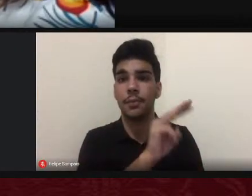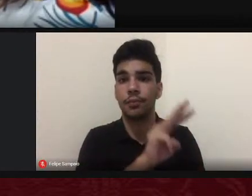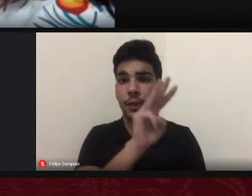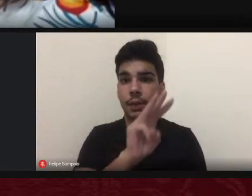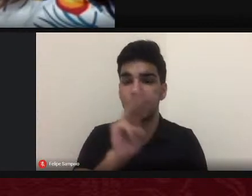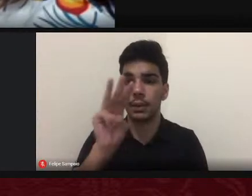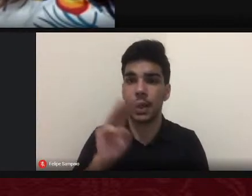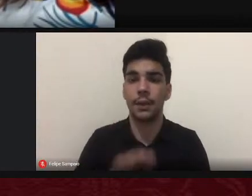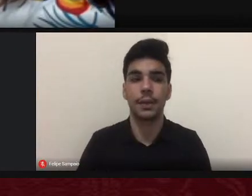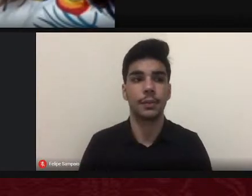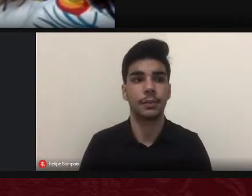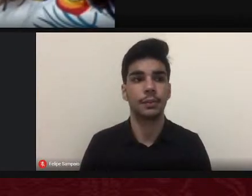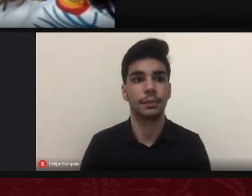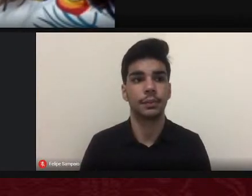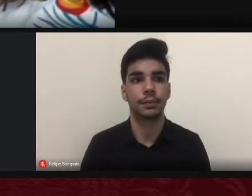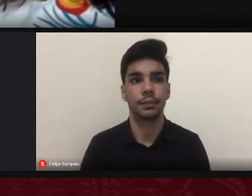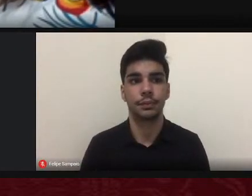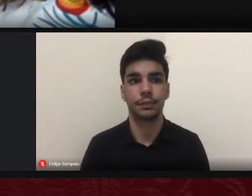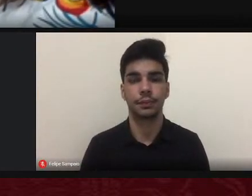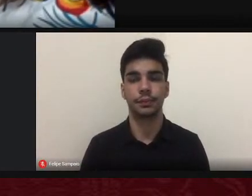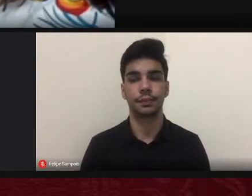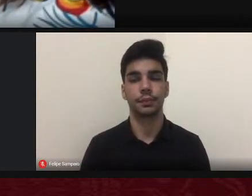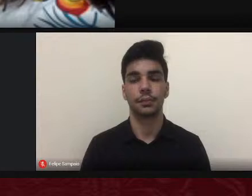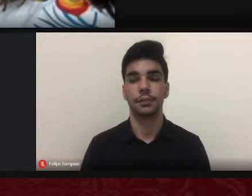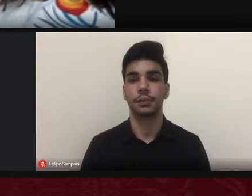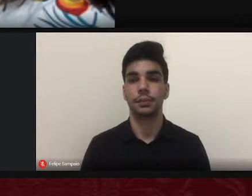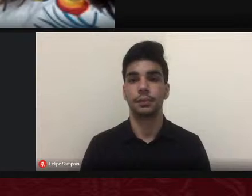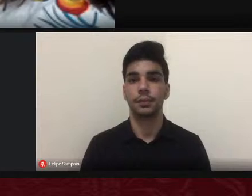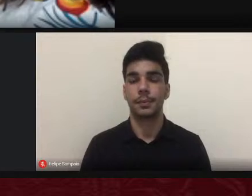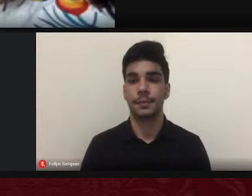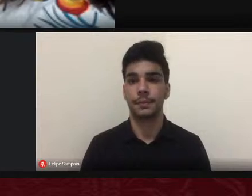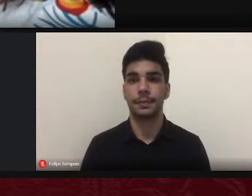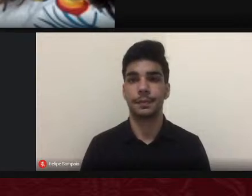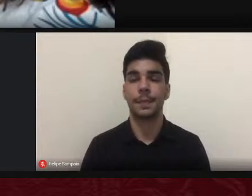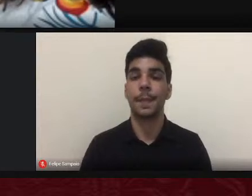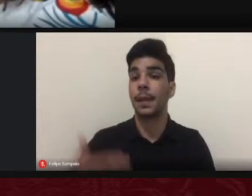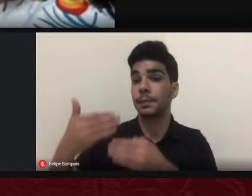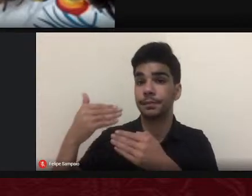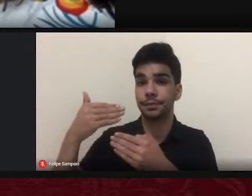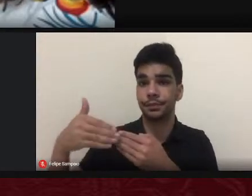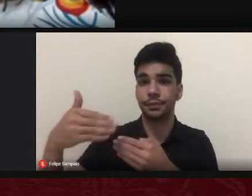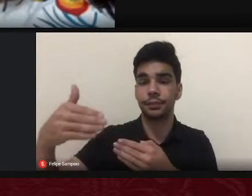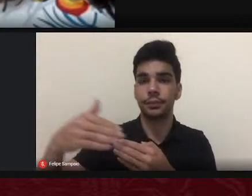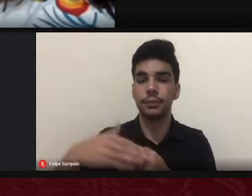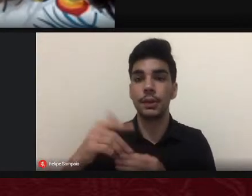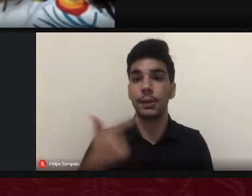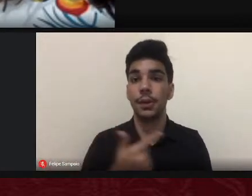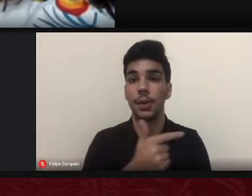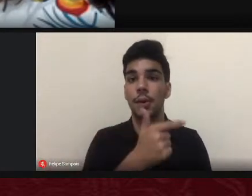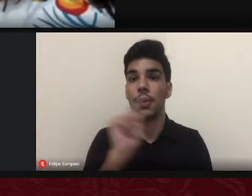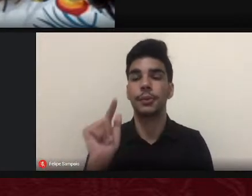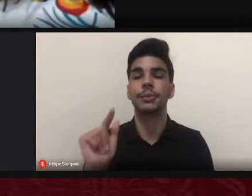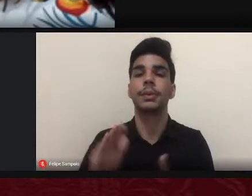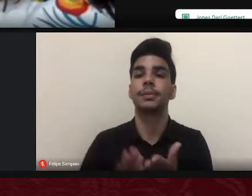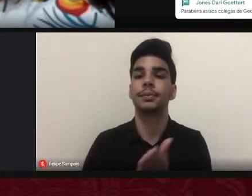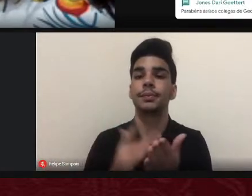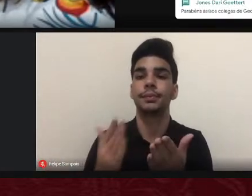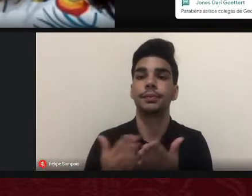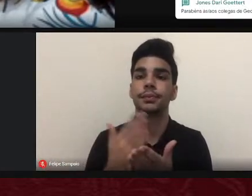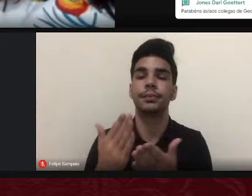em seguida vamos apresentar aqui outra obra do edital de obras